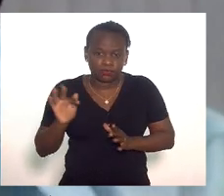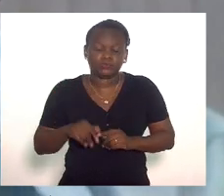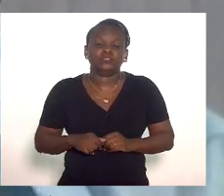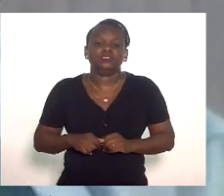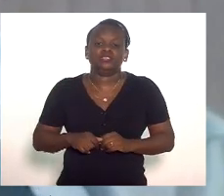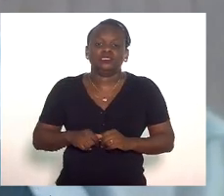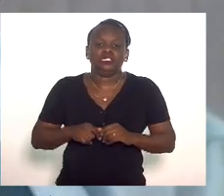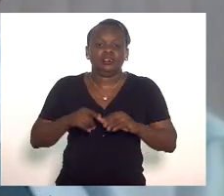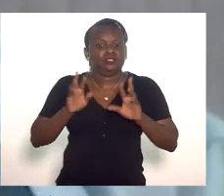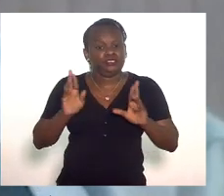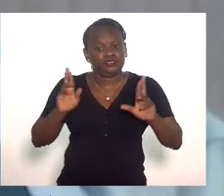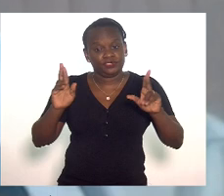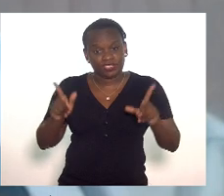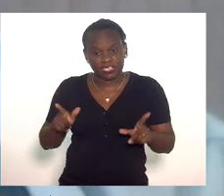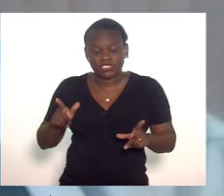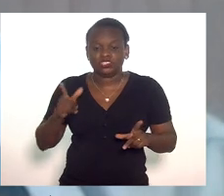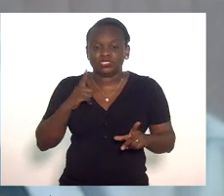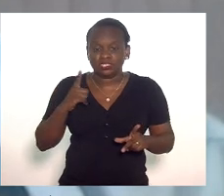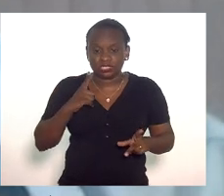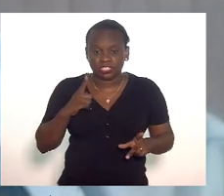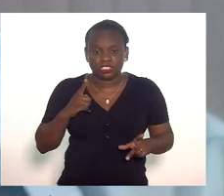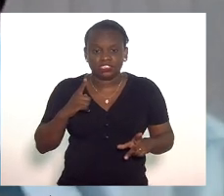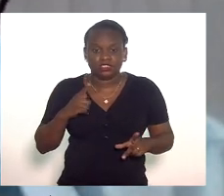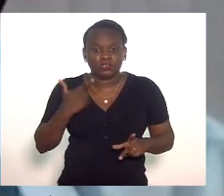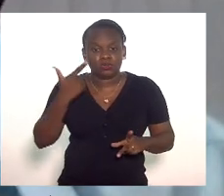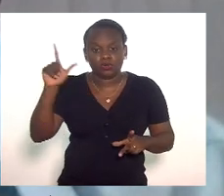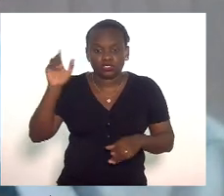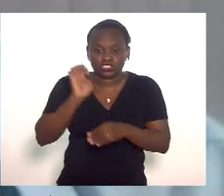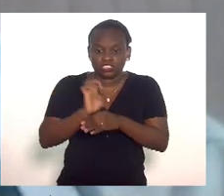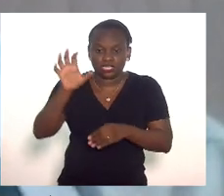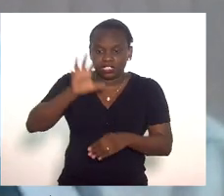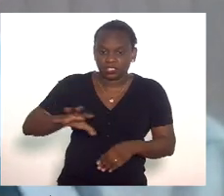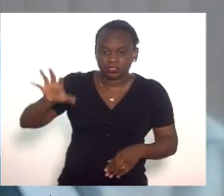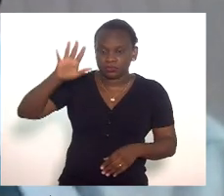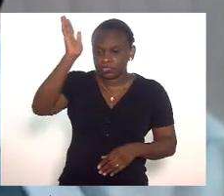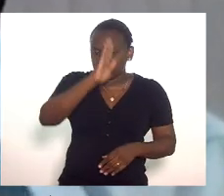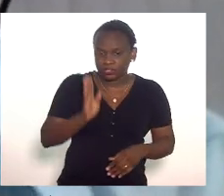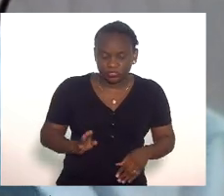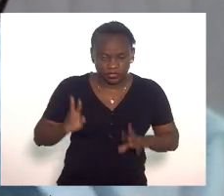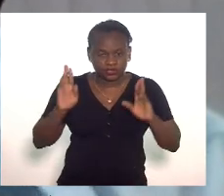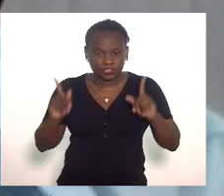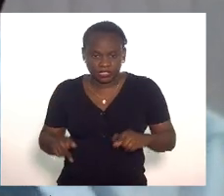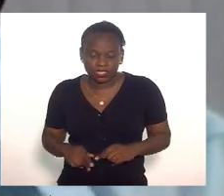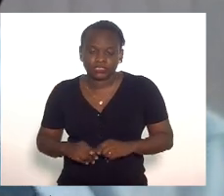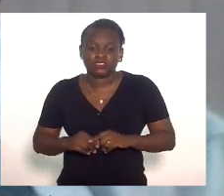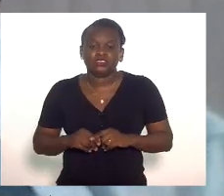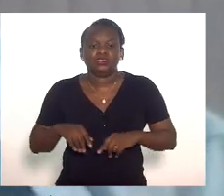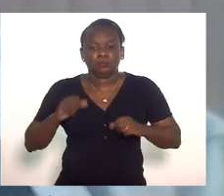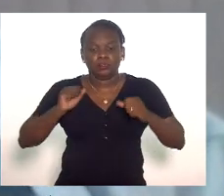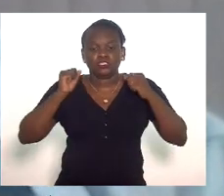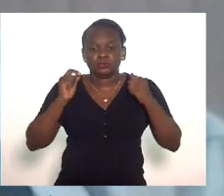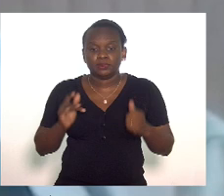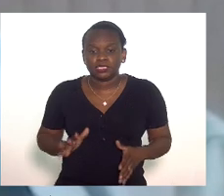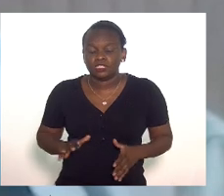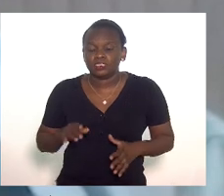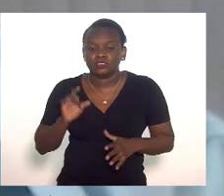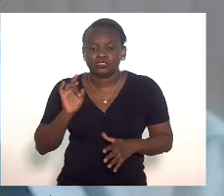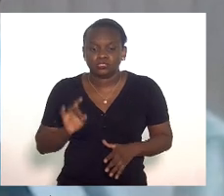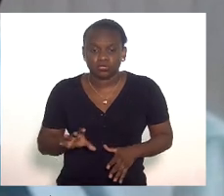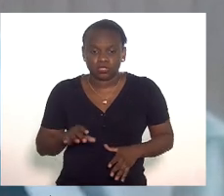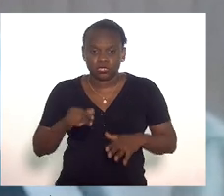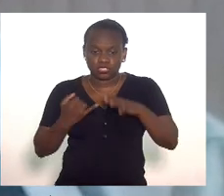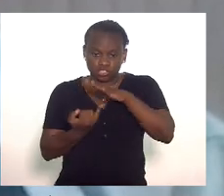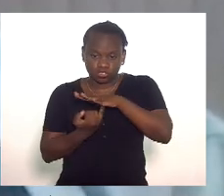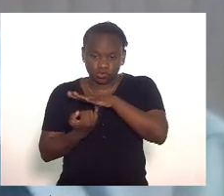muito diferente do que nós temos nos outros estados brasileiros podemos citar aqui não só os